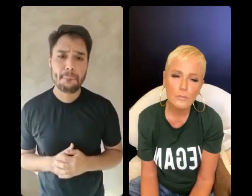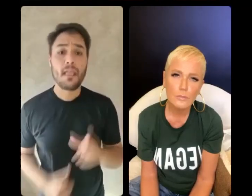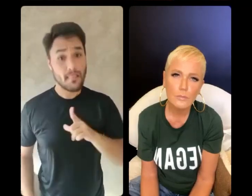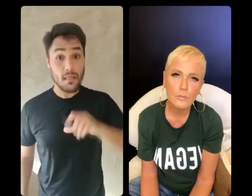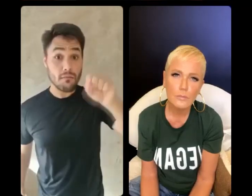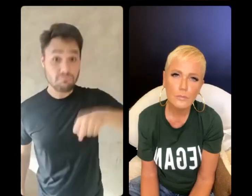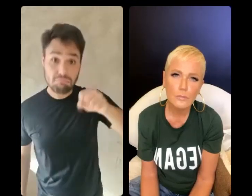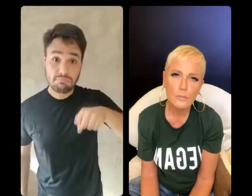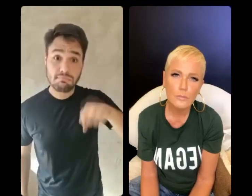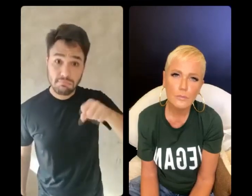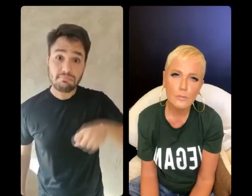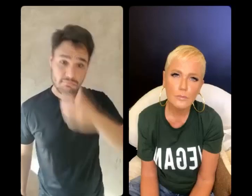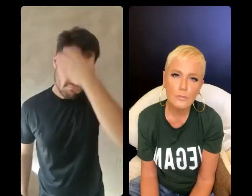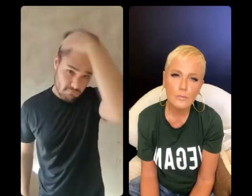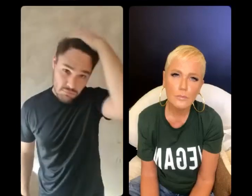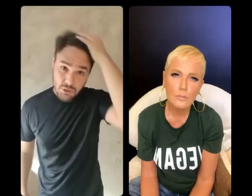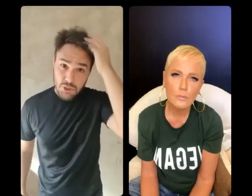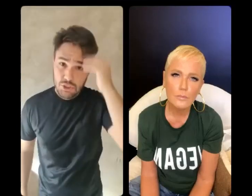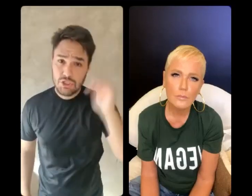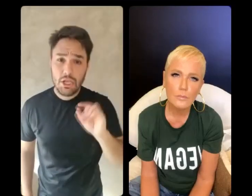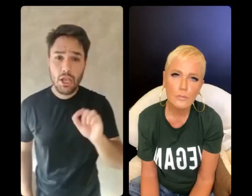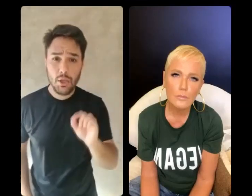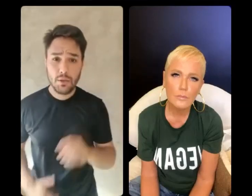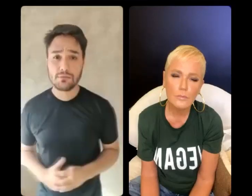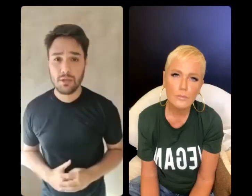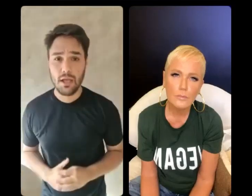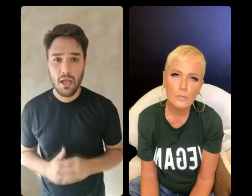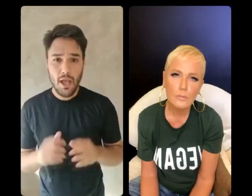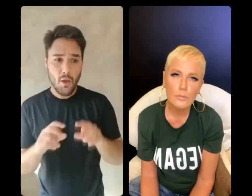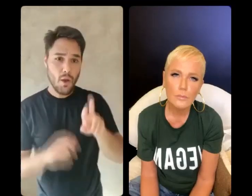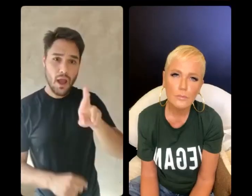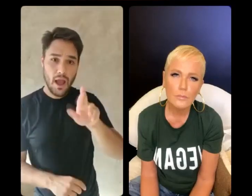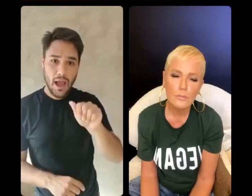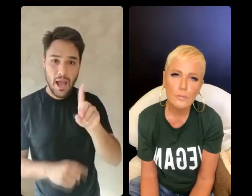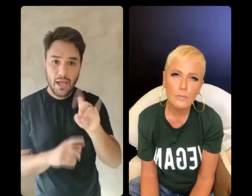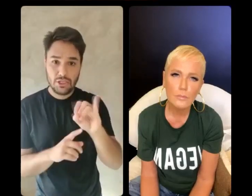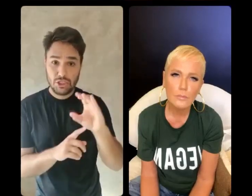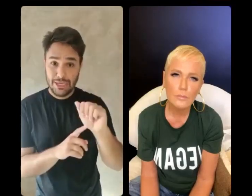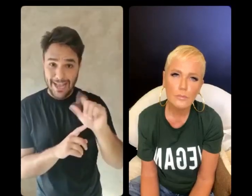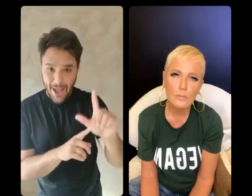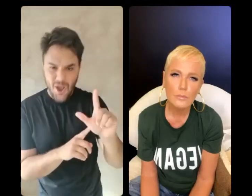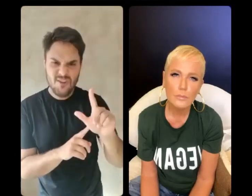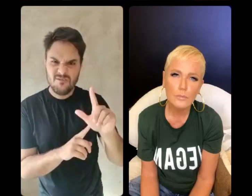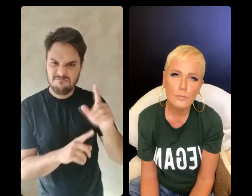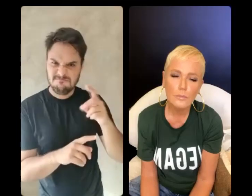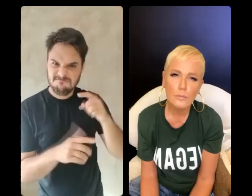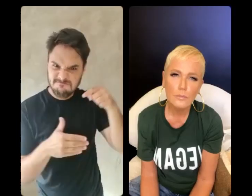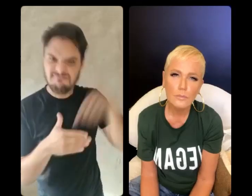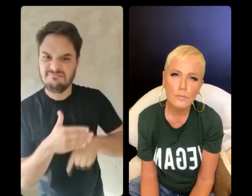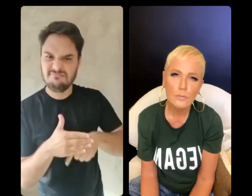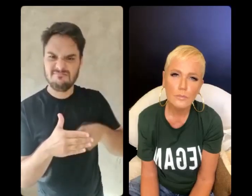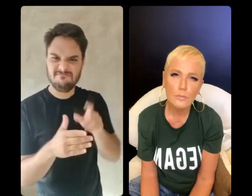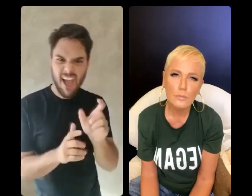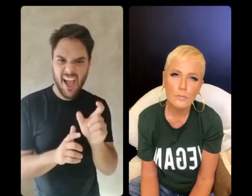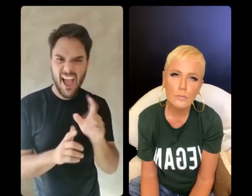articulação para demonizar o termo radical, né? Falar, não, radical é ruim, então não vamos falar de